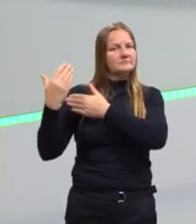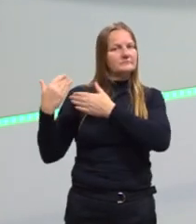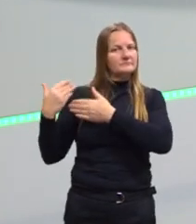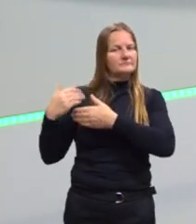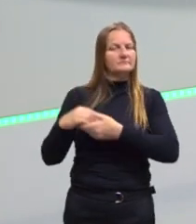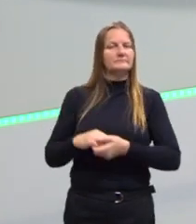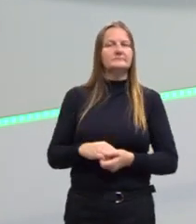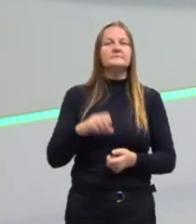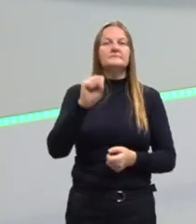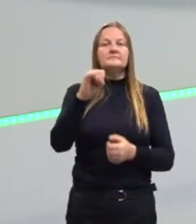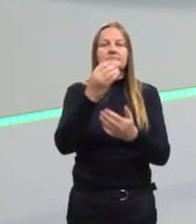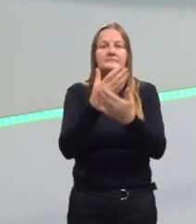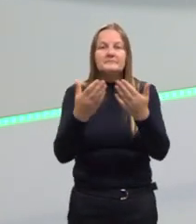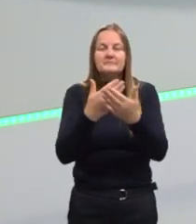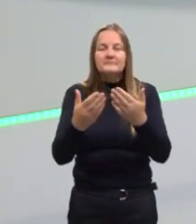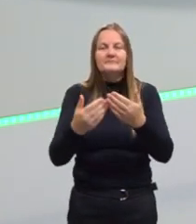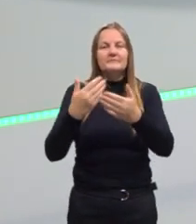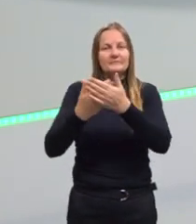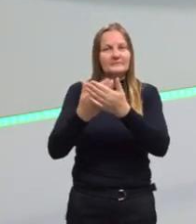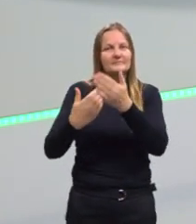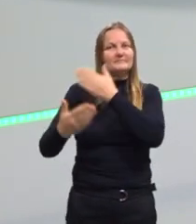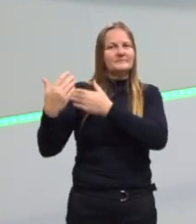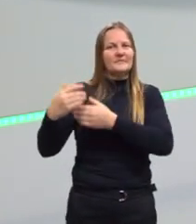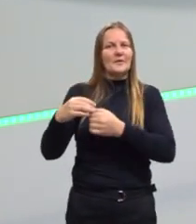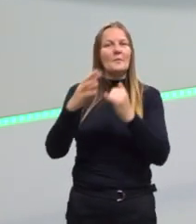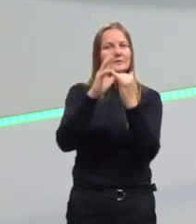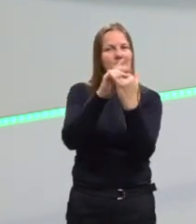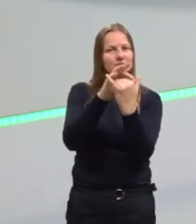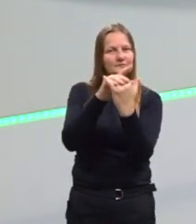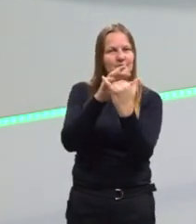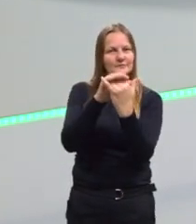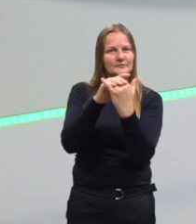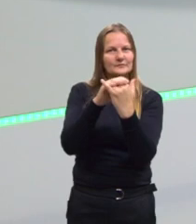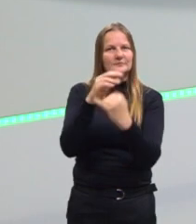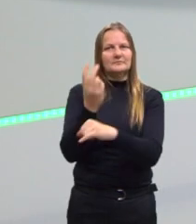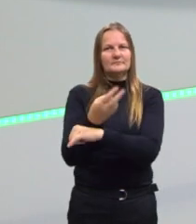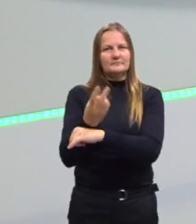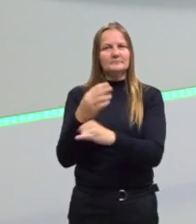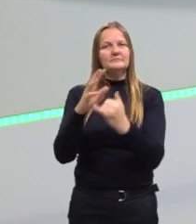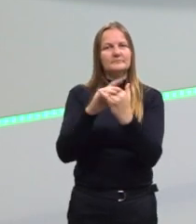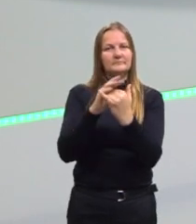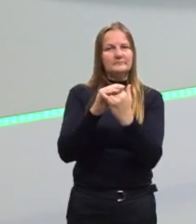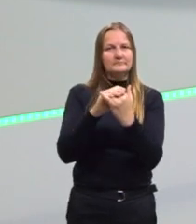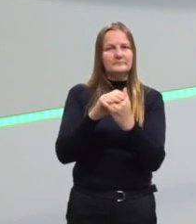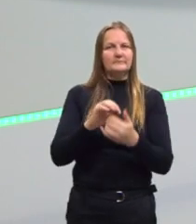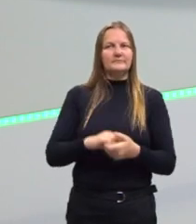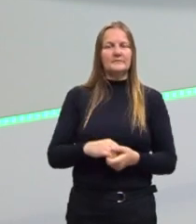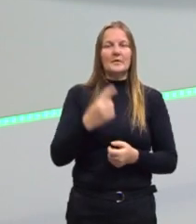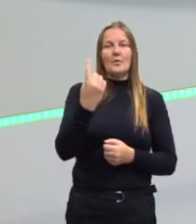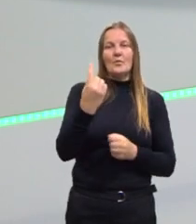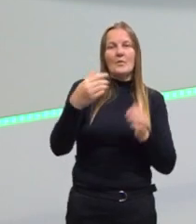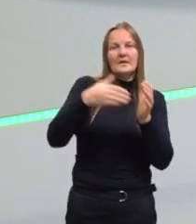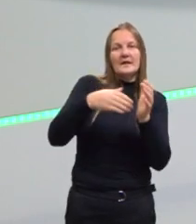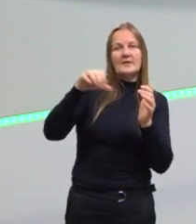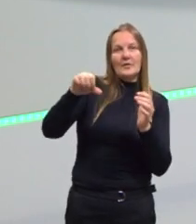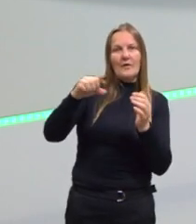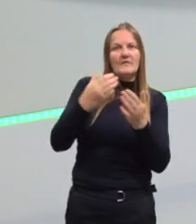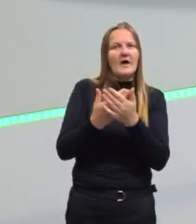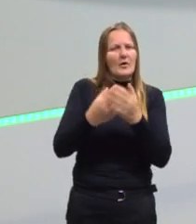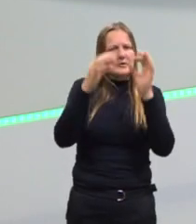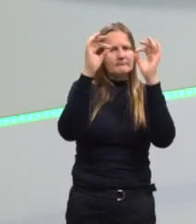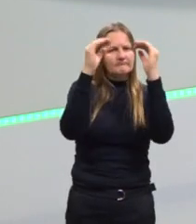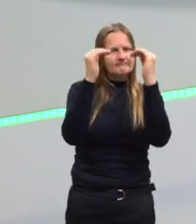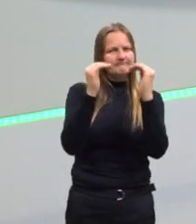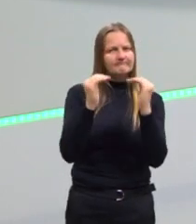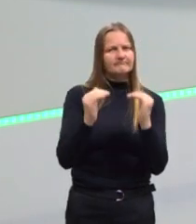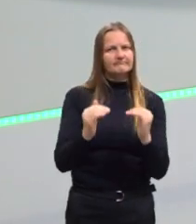se tu perdeu as aulas anteriores, corre lá no canal do YouTube que tem da 1 a 9 as aulas certinho,